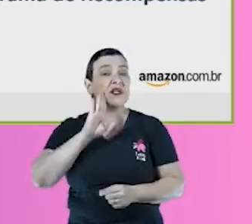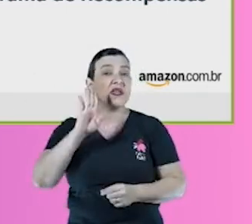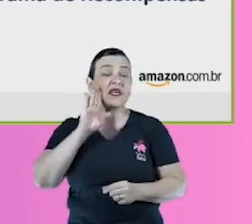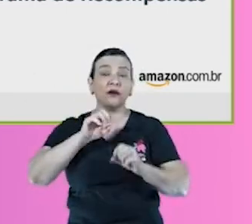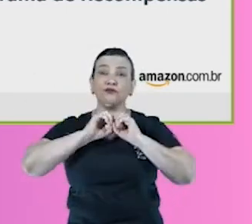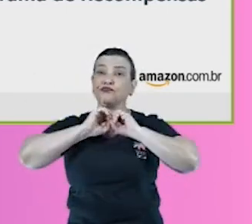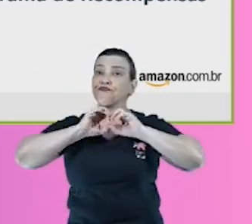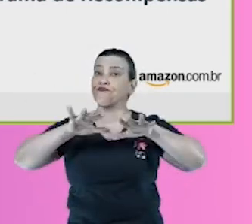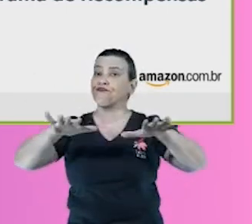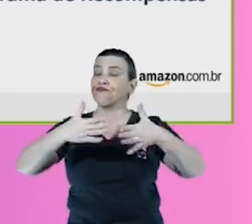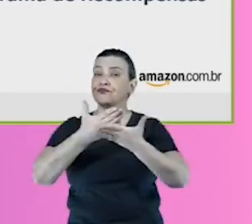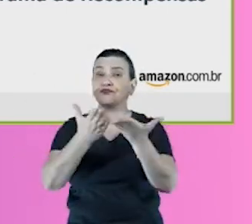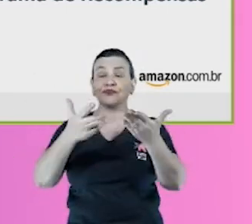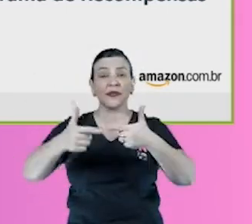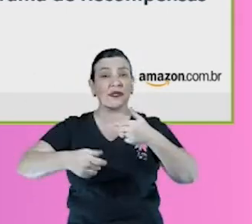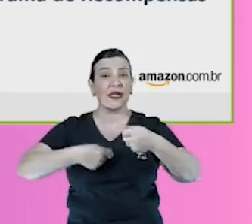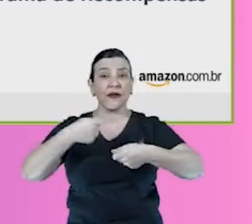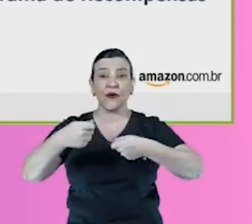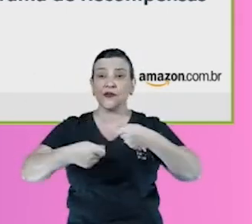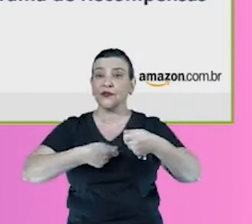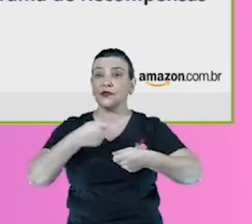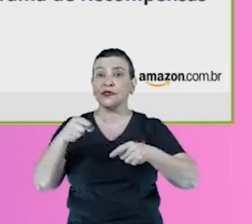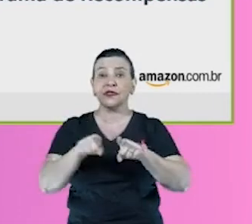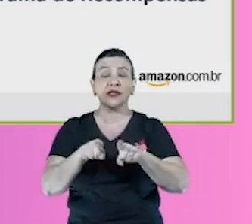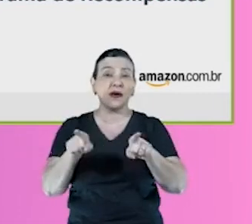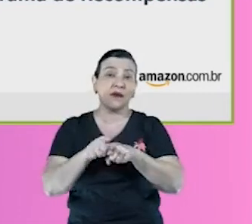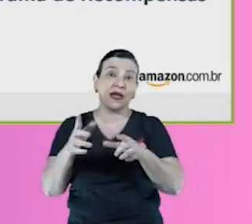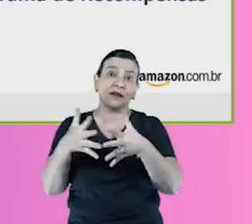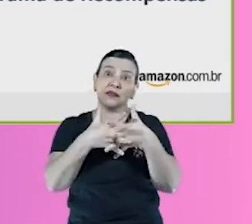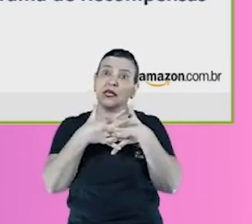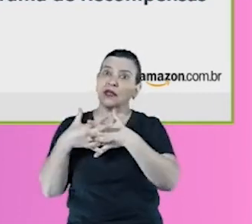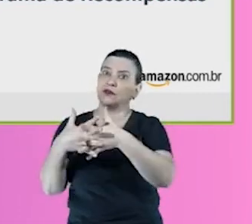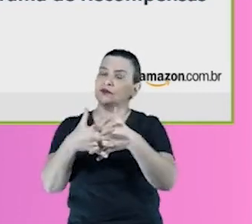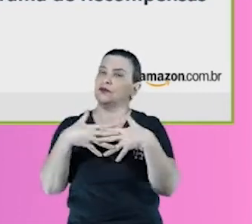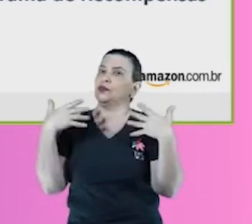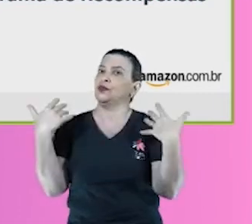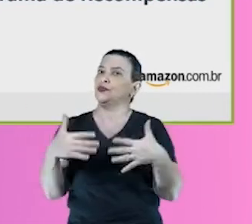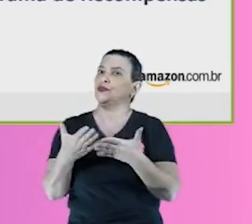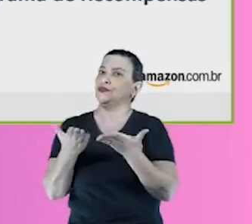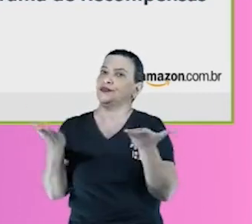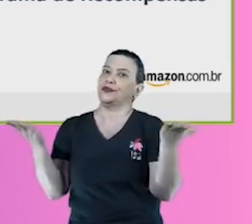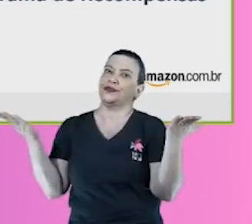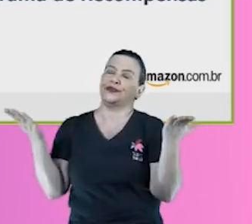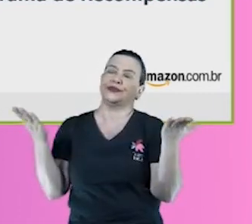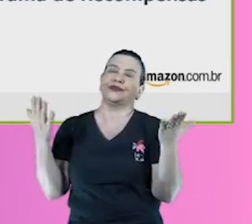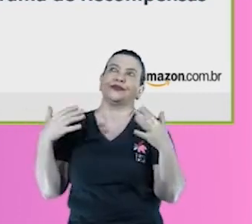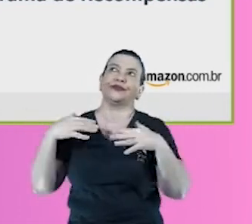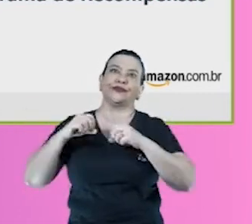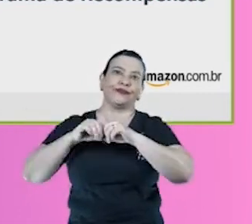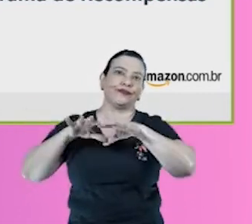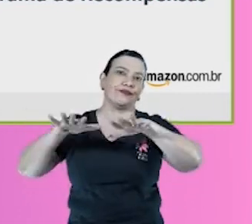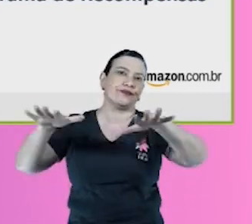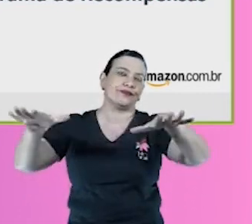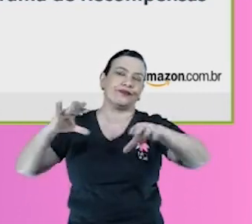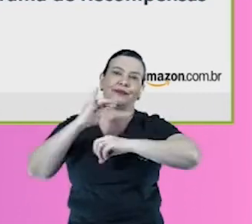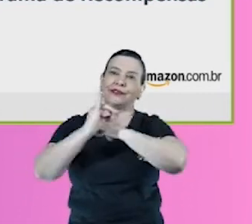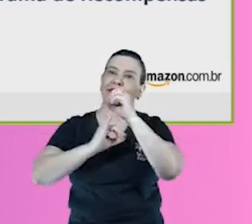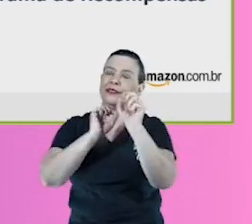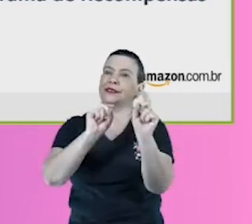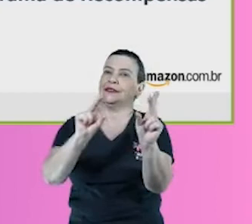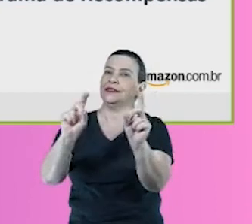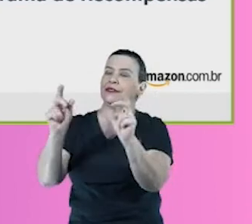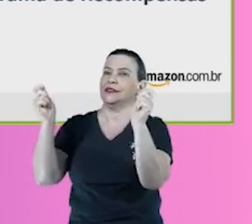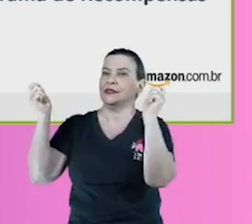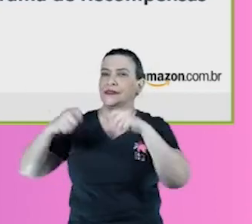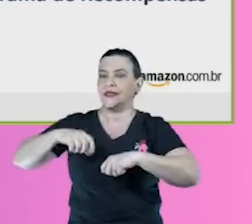negócios e, claro, Estados Unidos é um dos grandes, né, um dos maiores mercados de e-commerce. Estão muito a aprender, acho que é uma experiência muito